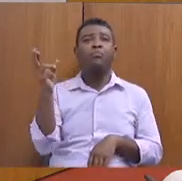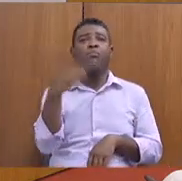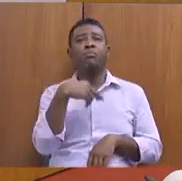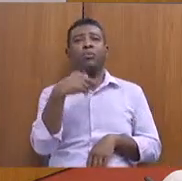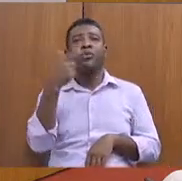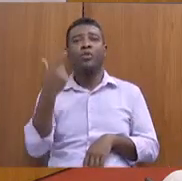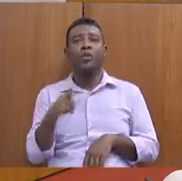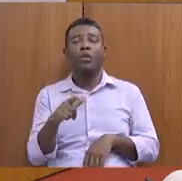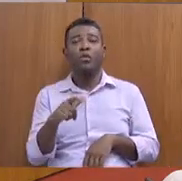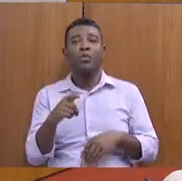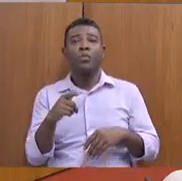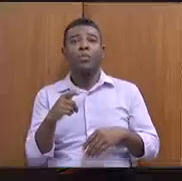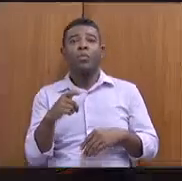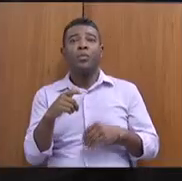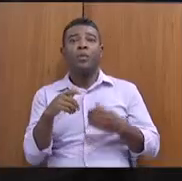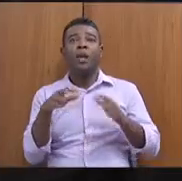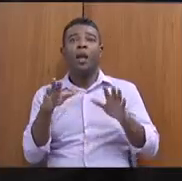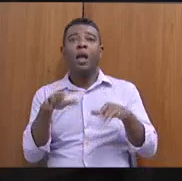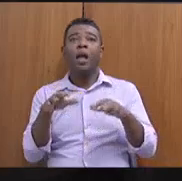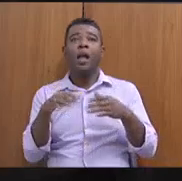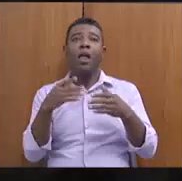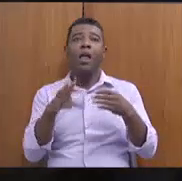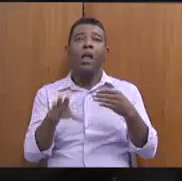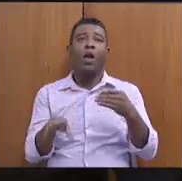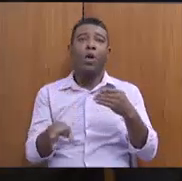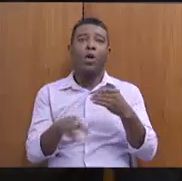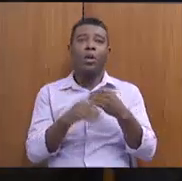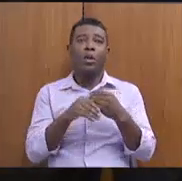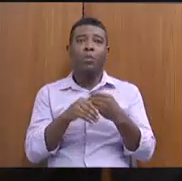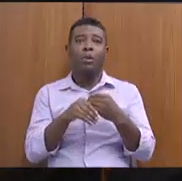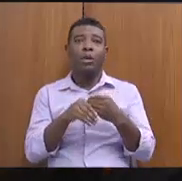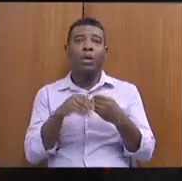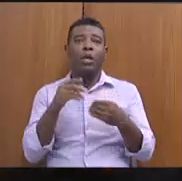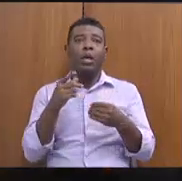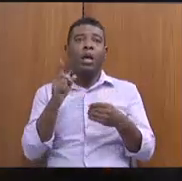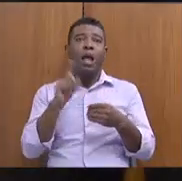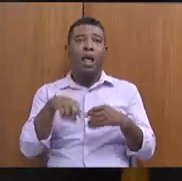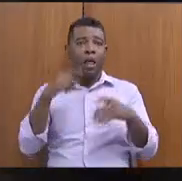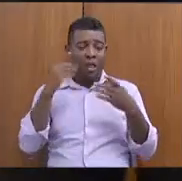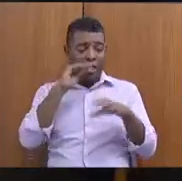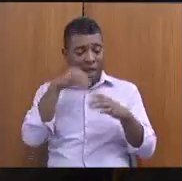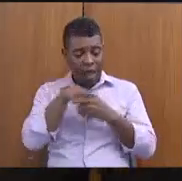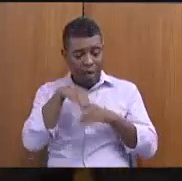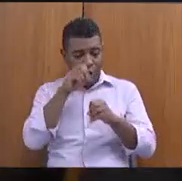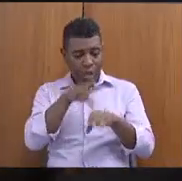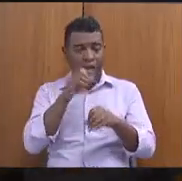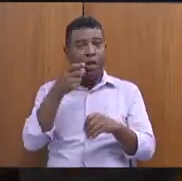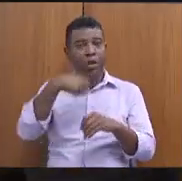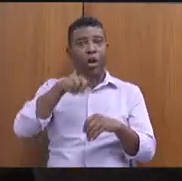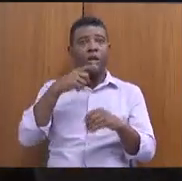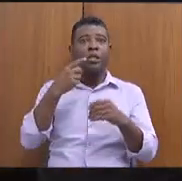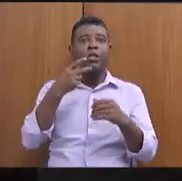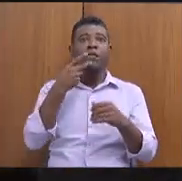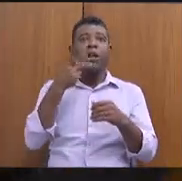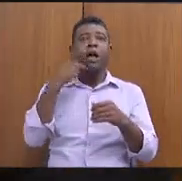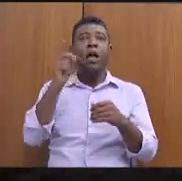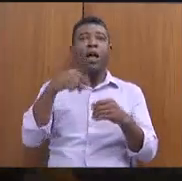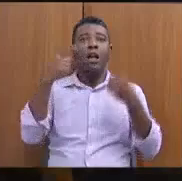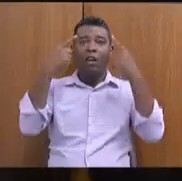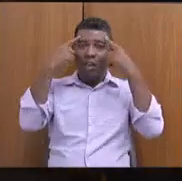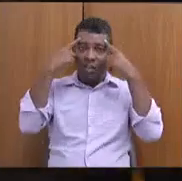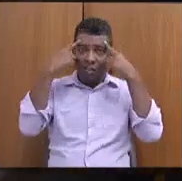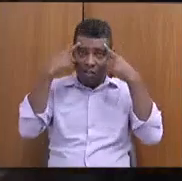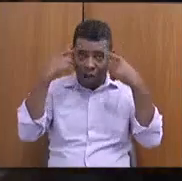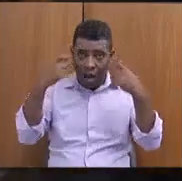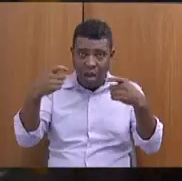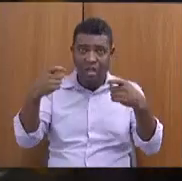contribuir mesmo pelo debate. Nós, na educação, temos trabalhado violência contra a escola, porque na escola já tem